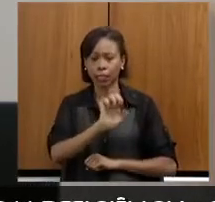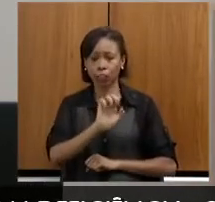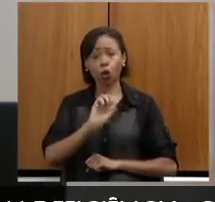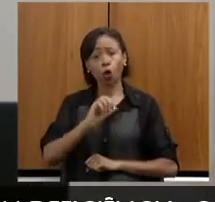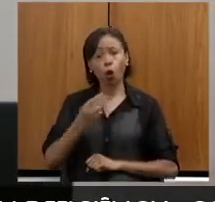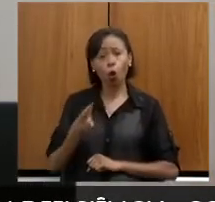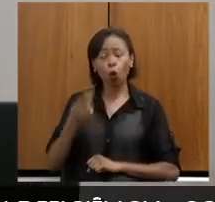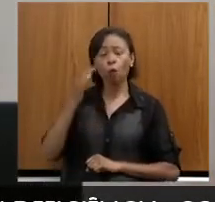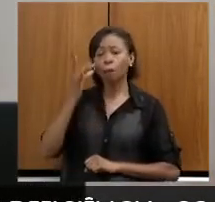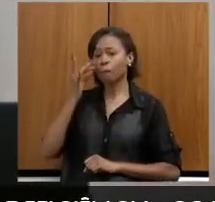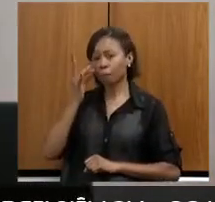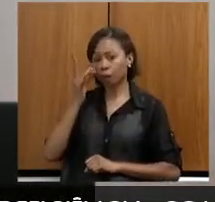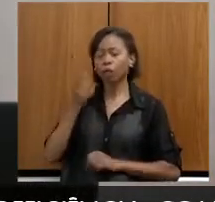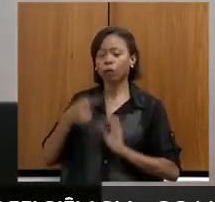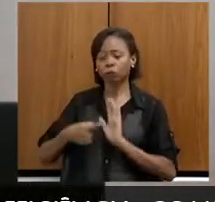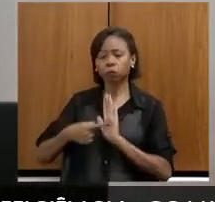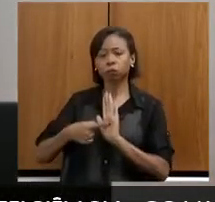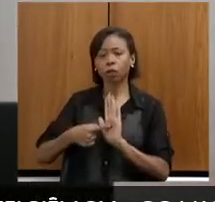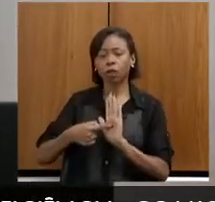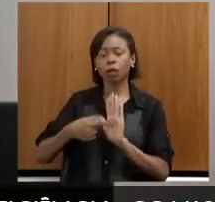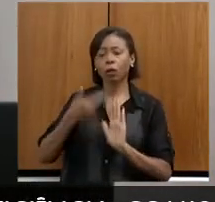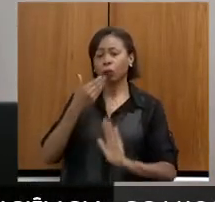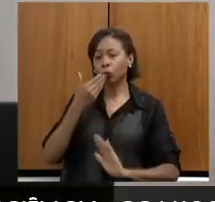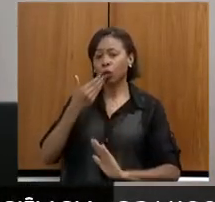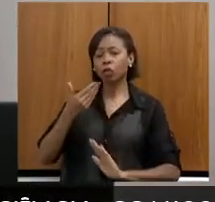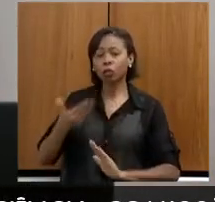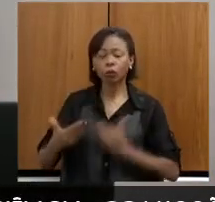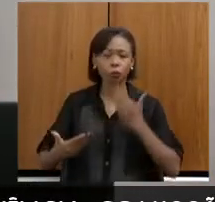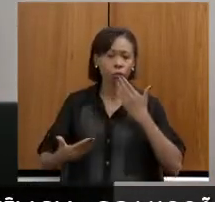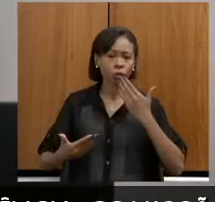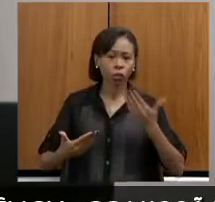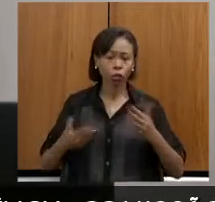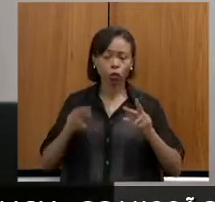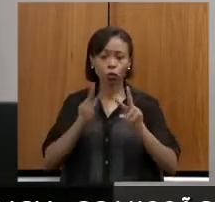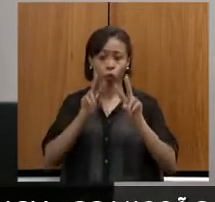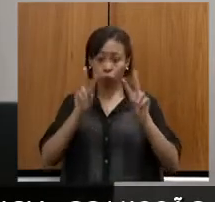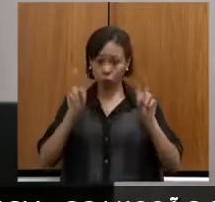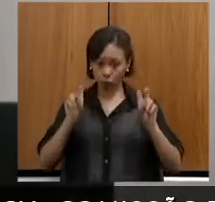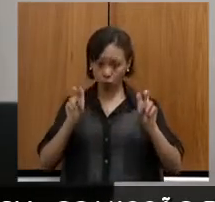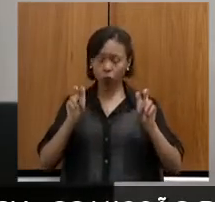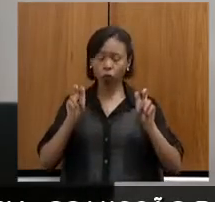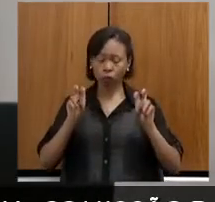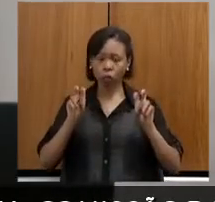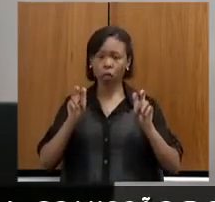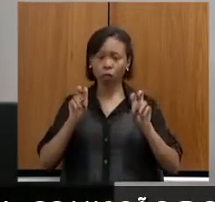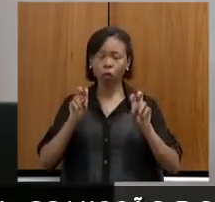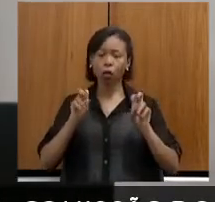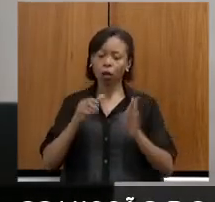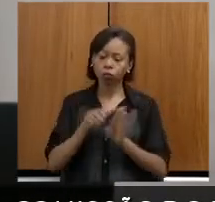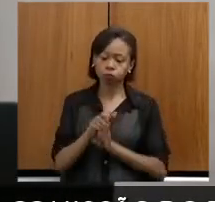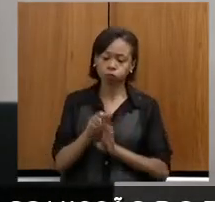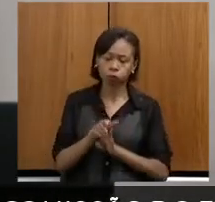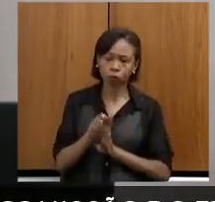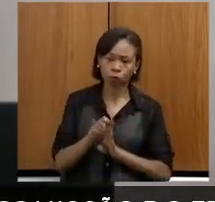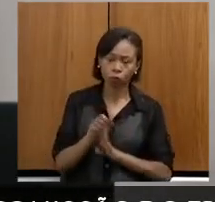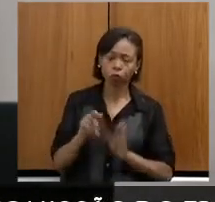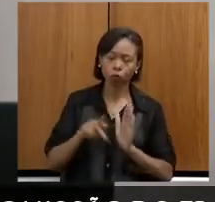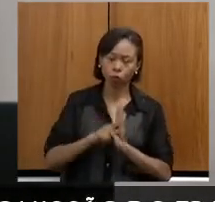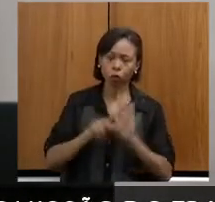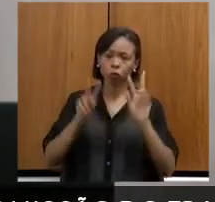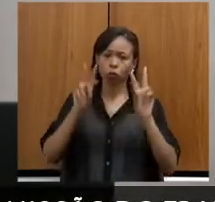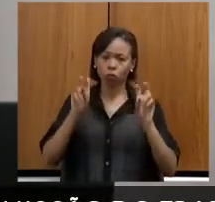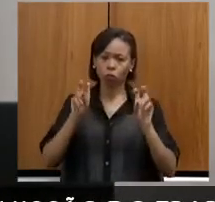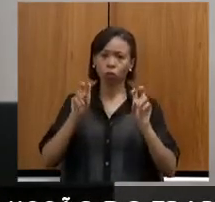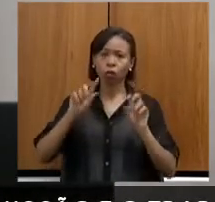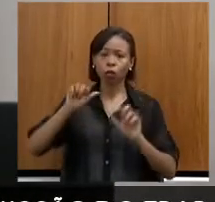requerimentos contendo recomendações referentes ao tema abordado que serão deliberadas ao final